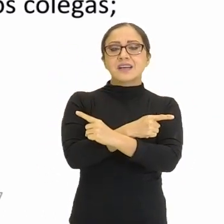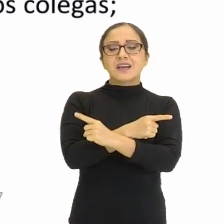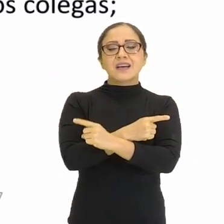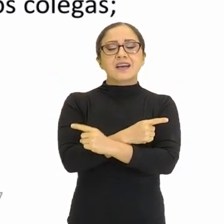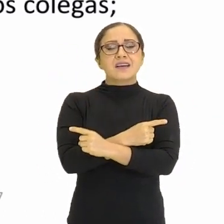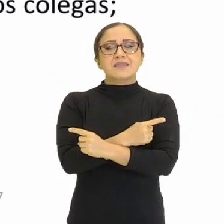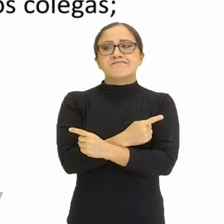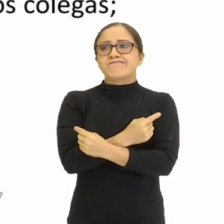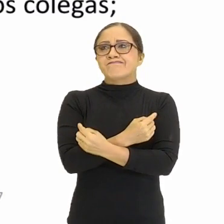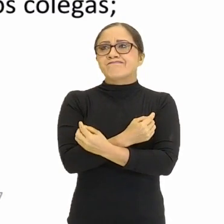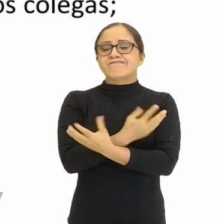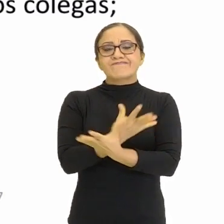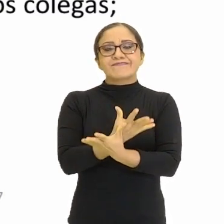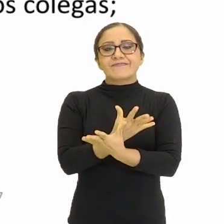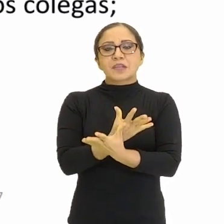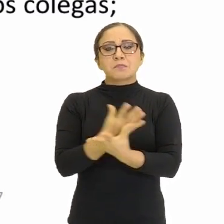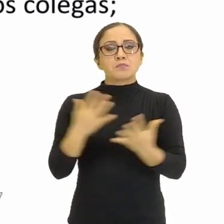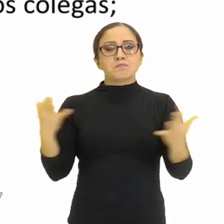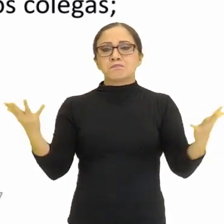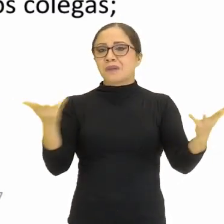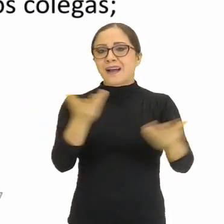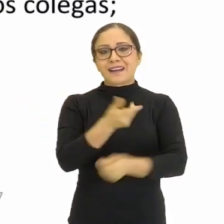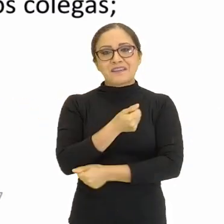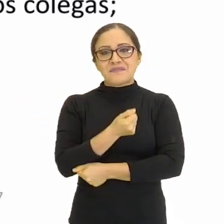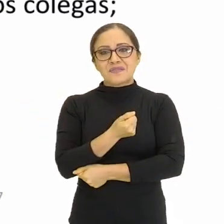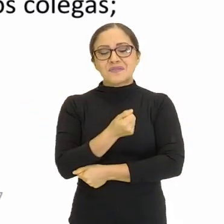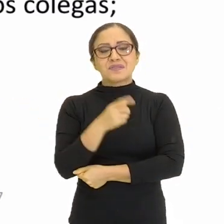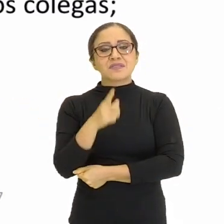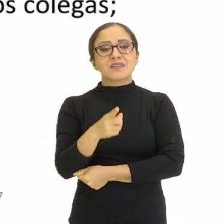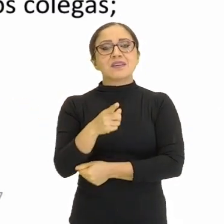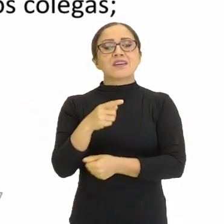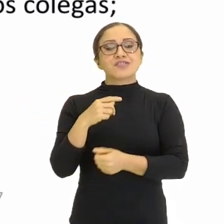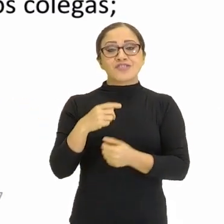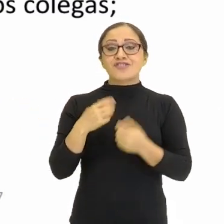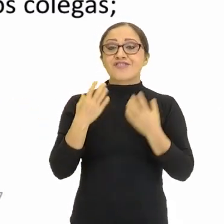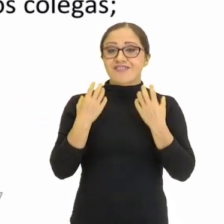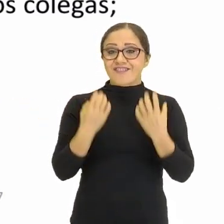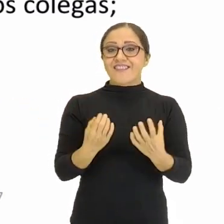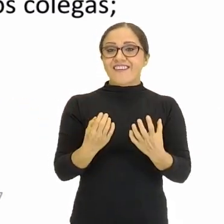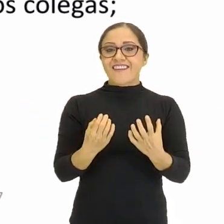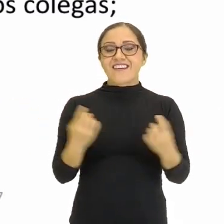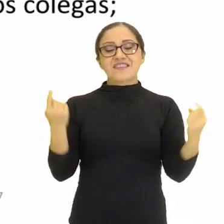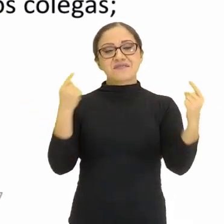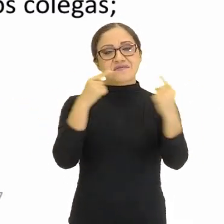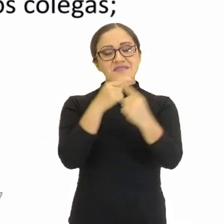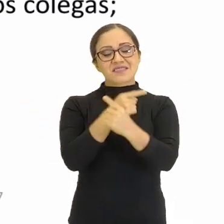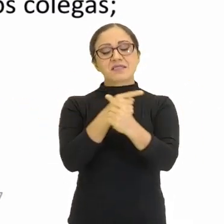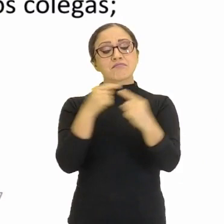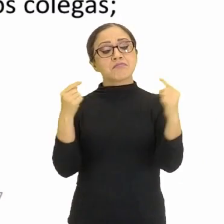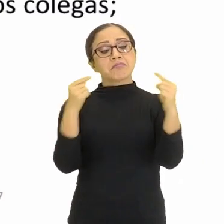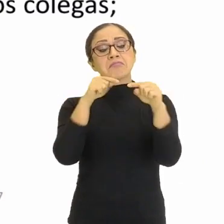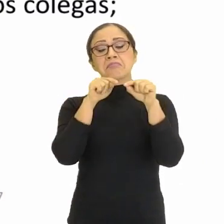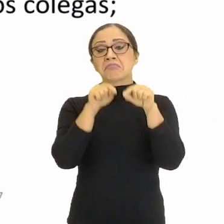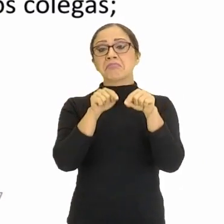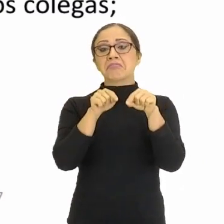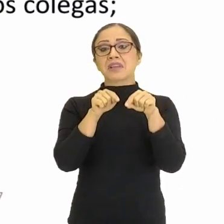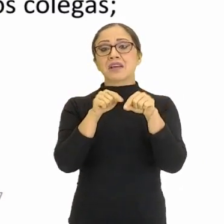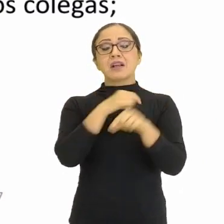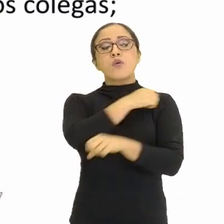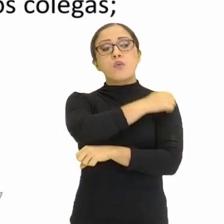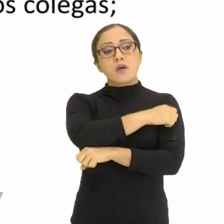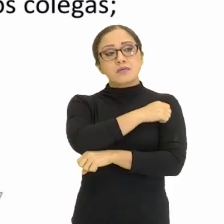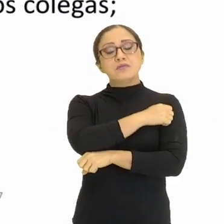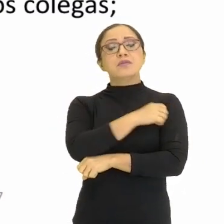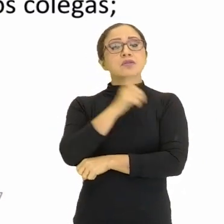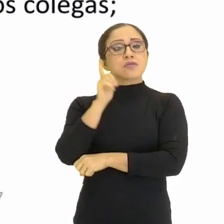bem-vindo pra gente aqui. A gente quer essa contradição. Que é a partir dela que esse aluno começa a construir